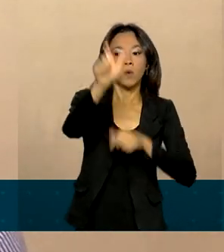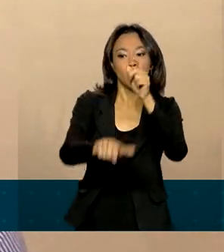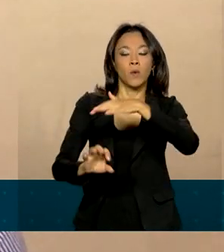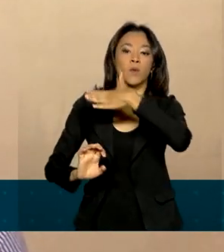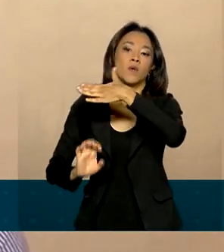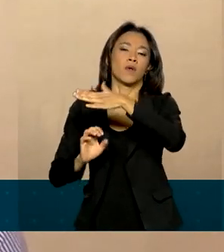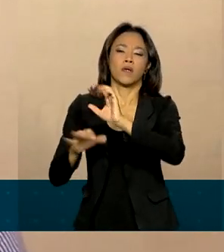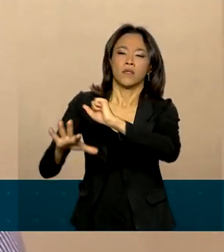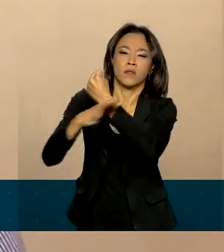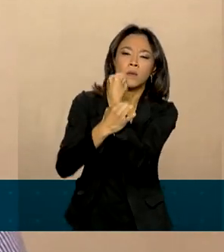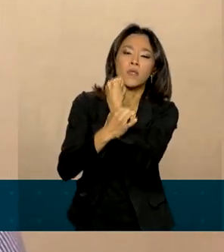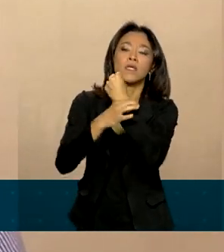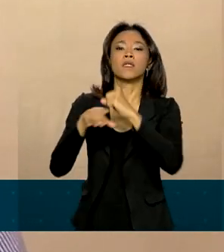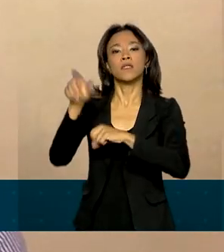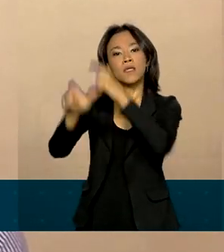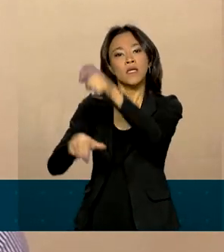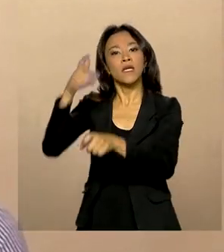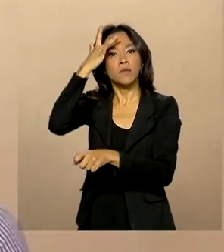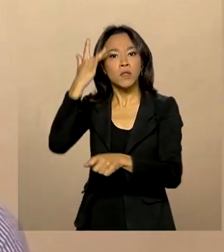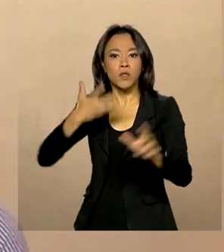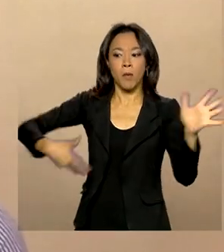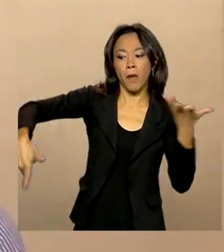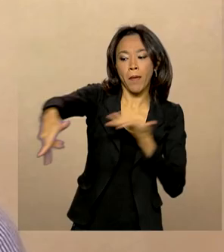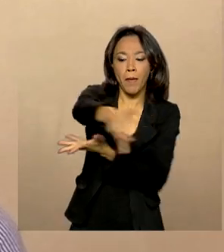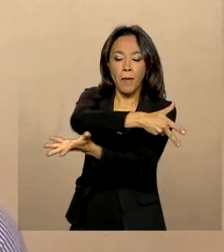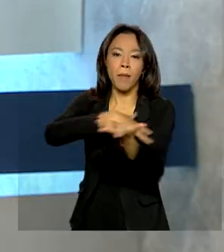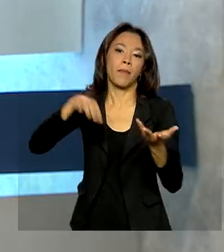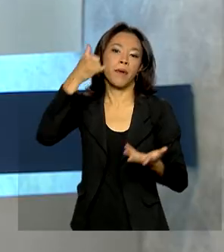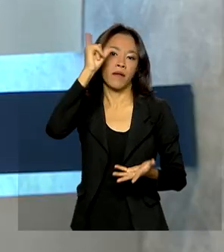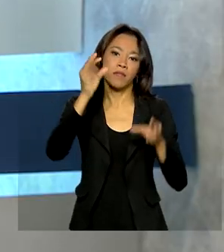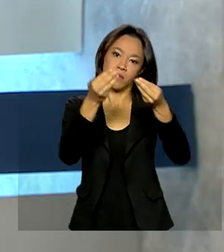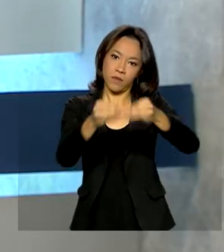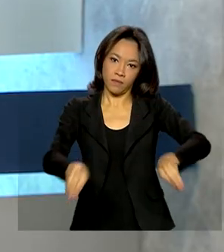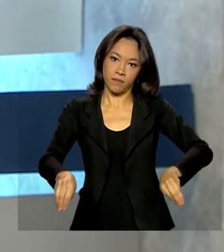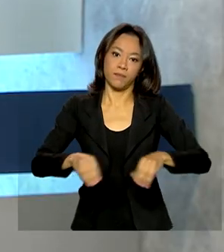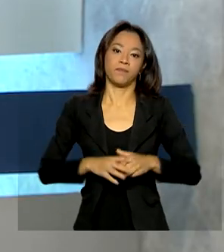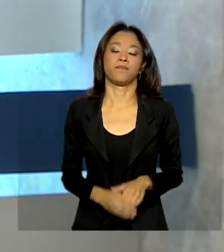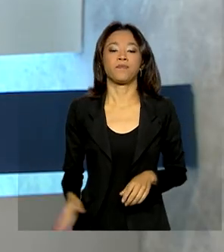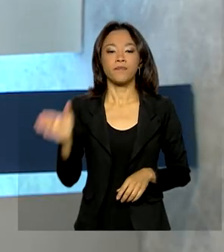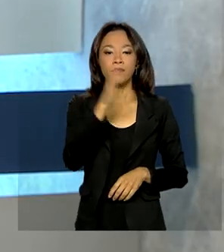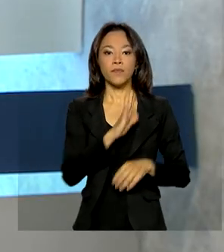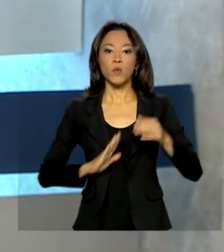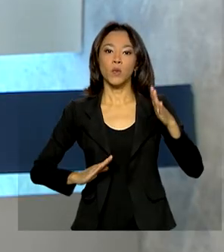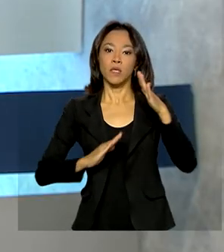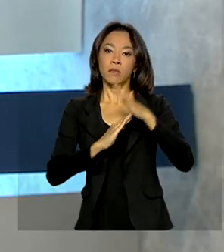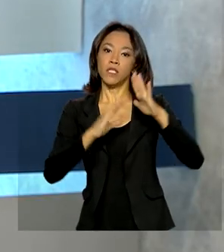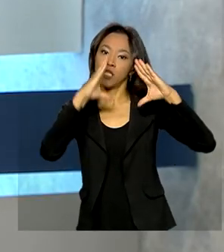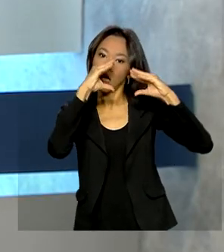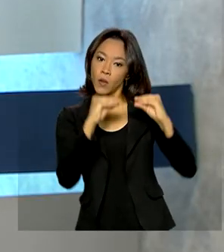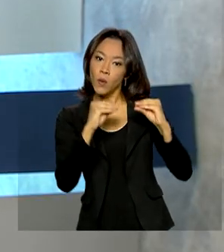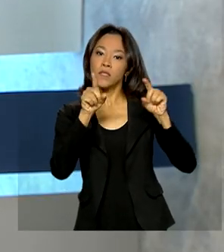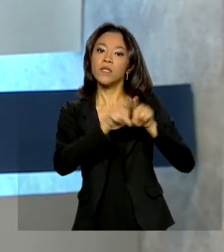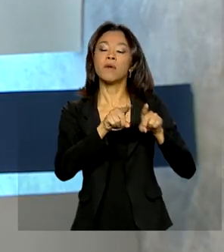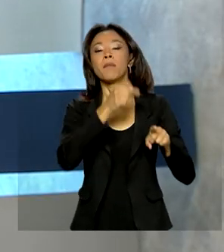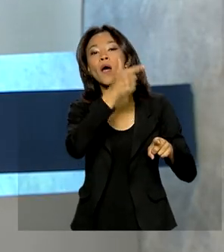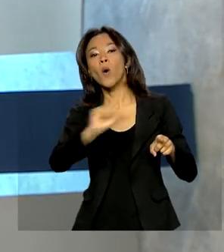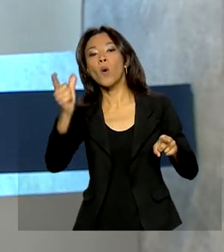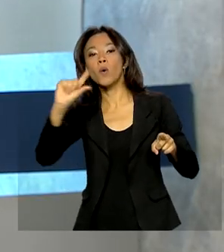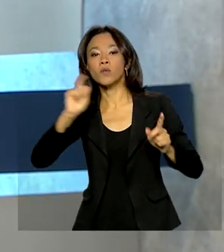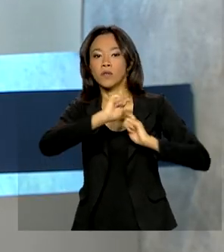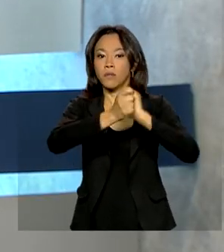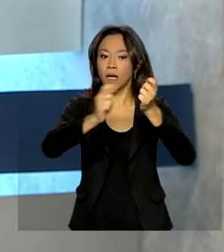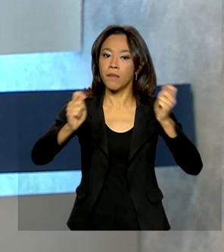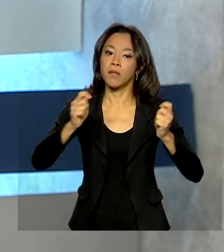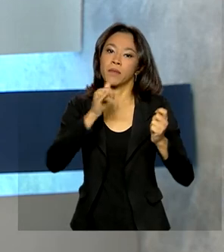forças de segurança pública e do próprio usuário para mitigar perdas. O limite noturno vale também para outros meios de pagamento,